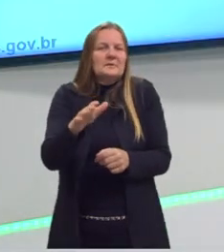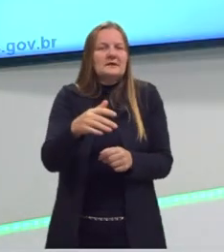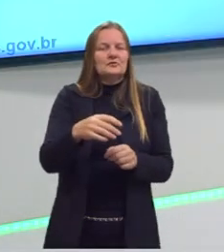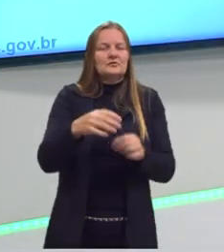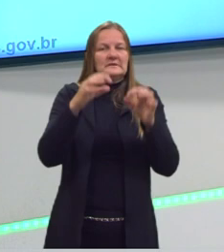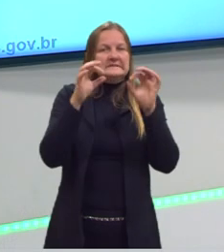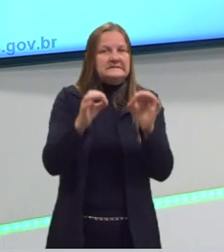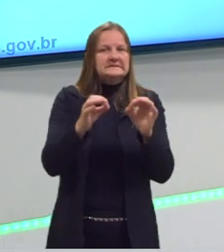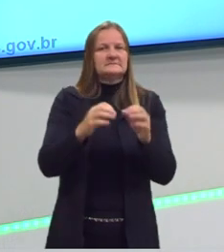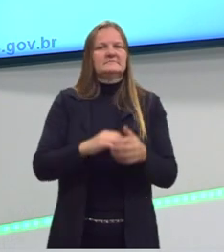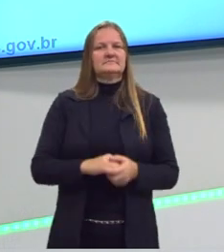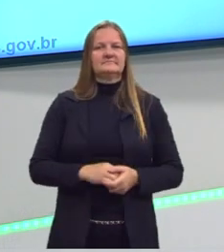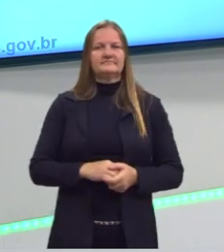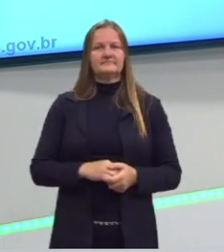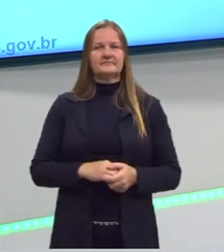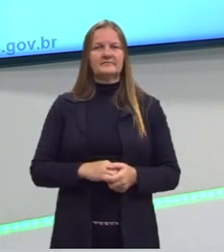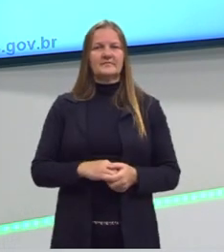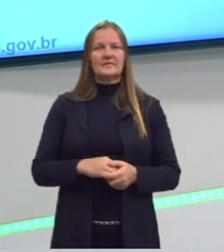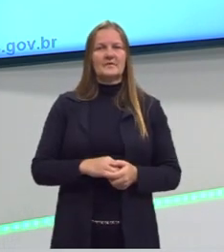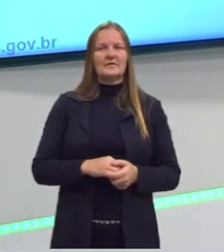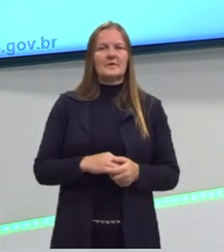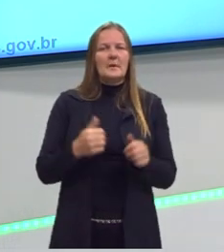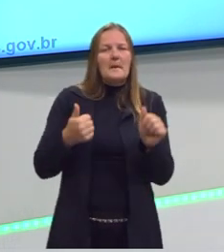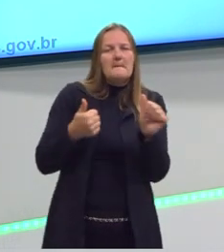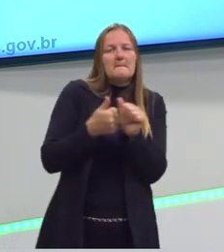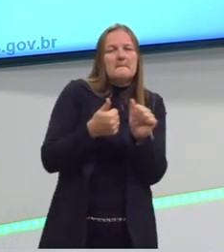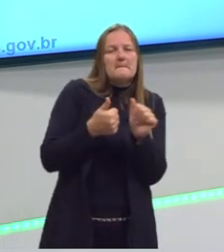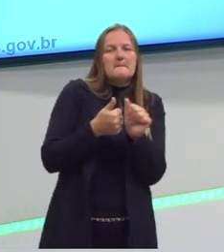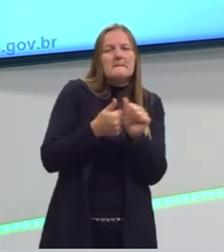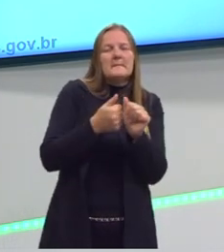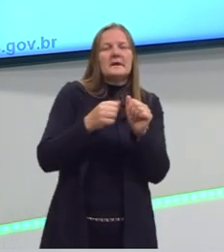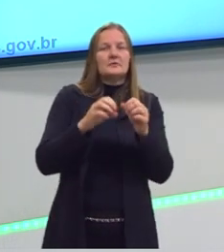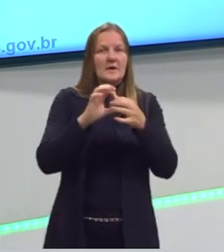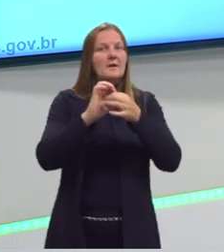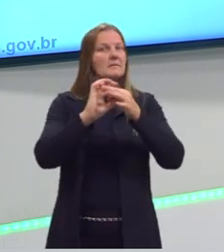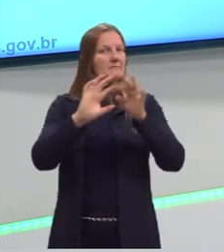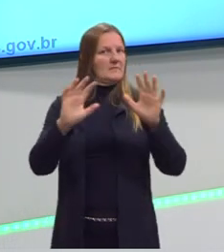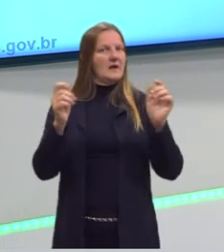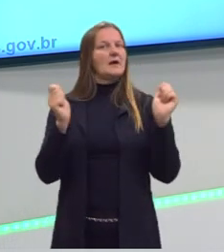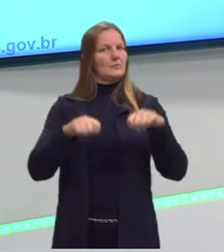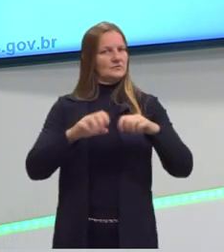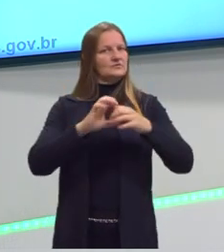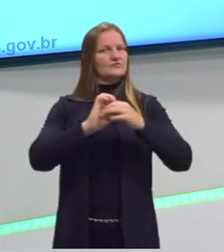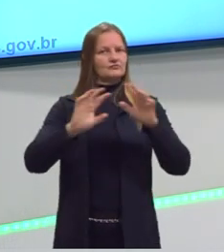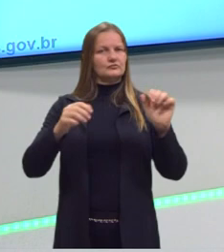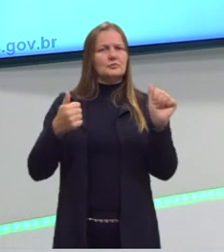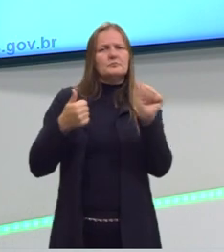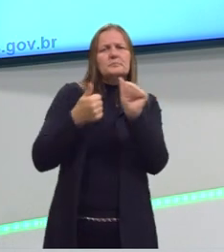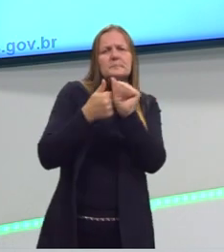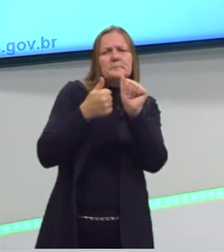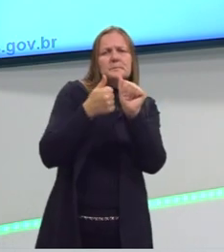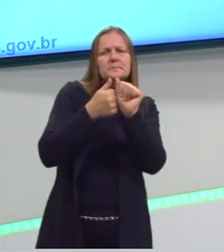traz bem exato. A gente pode, a gente tem essa permissão na hora de resolver, a gente pode